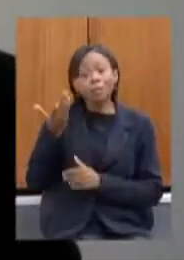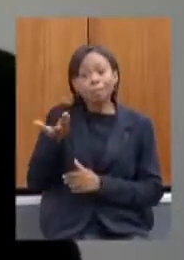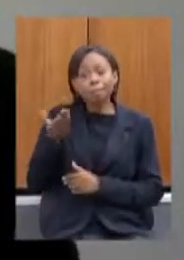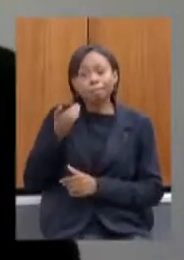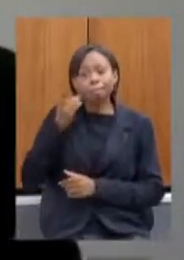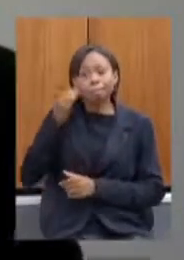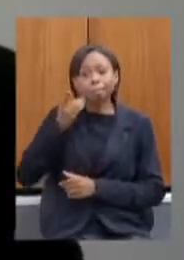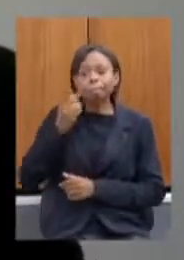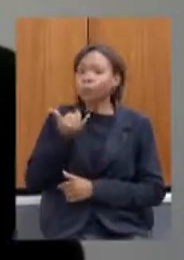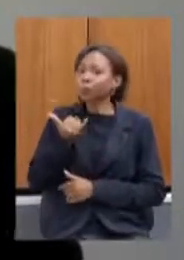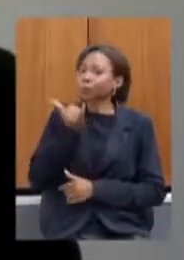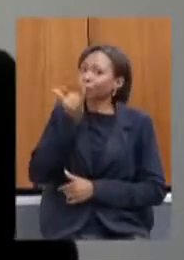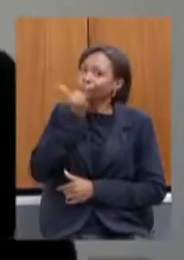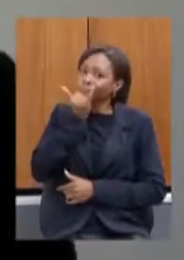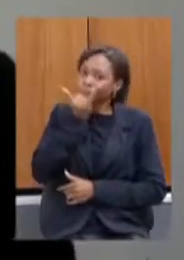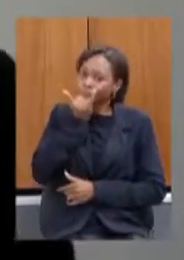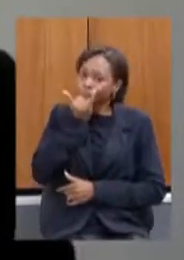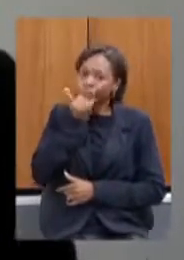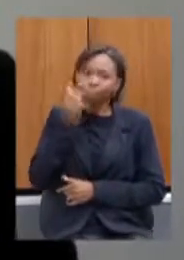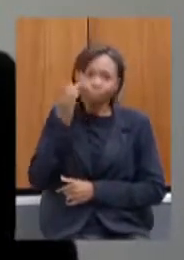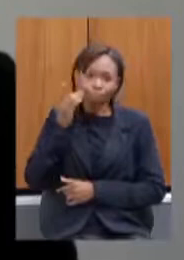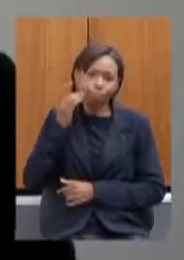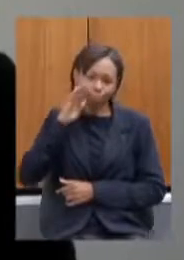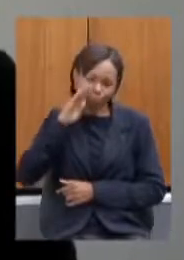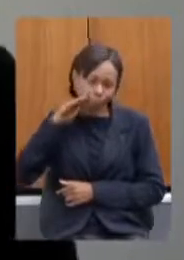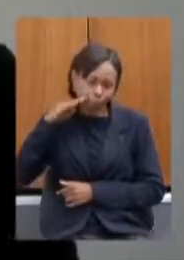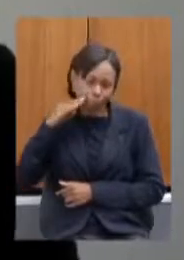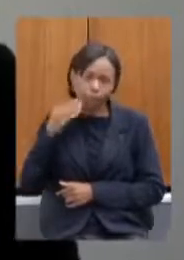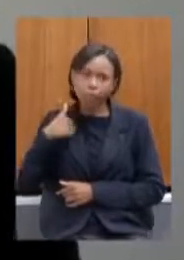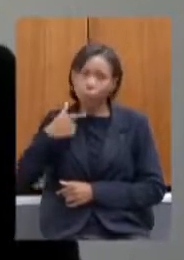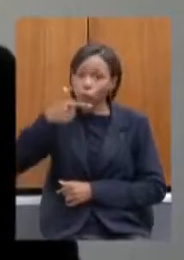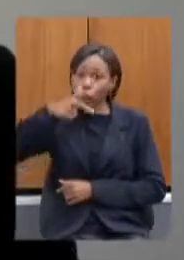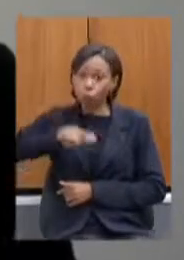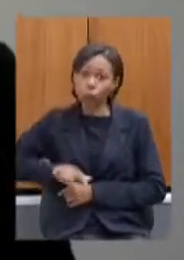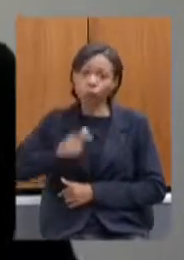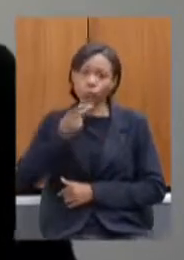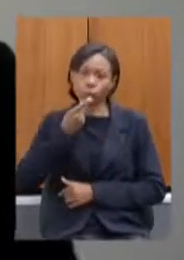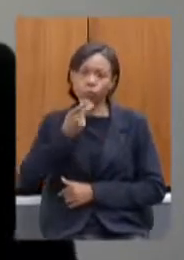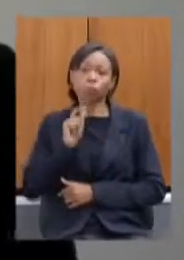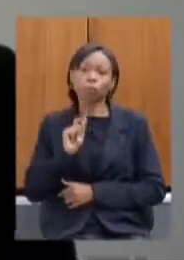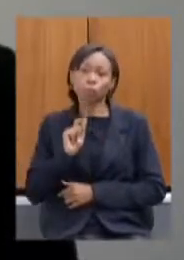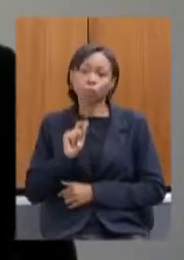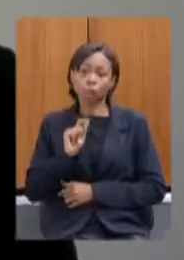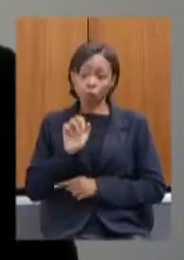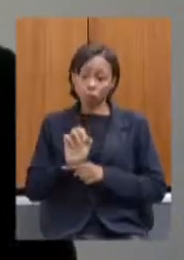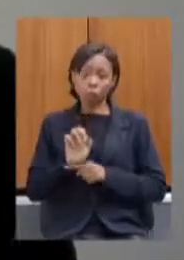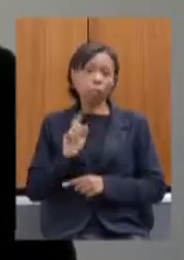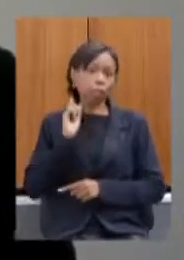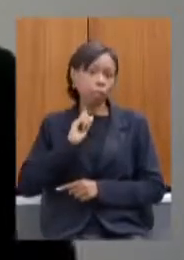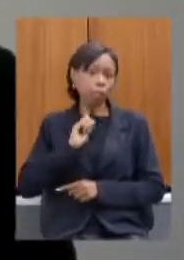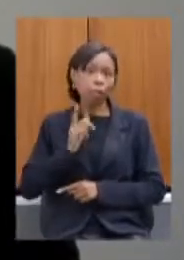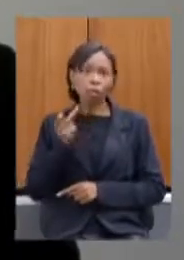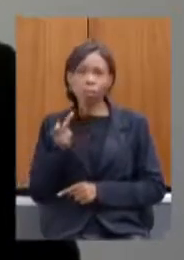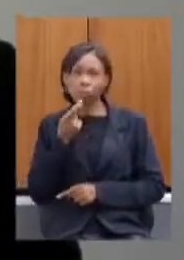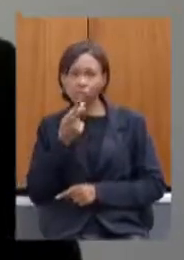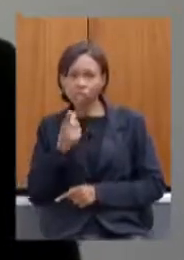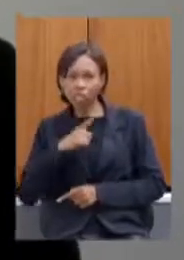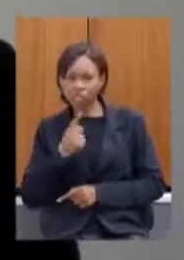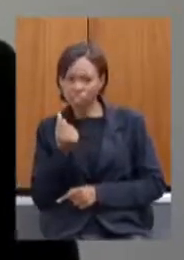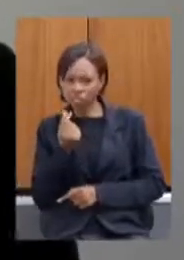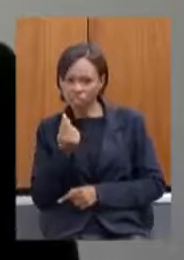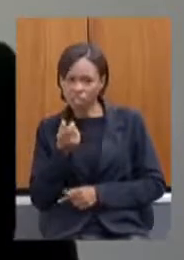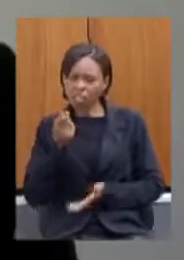me desculpe eu vou colocar novamente colocar que o Estado tem dinheiro e não paga o salário que não quer